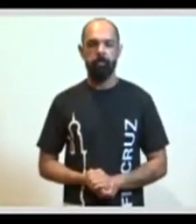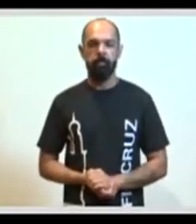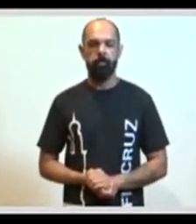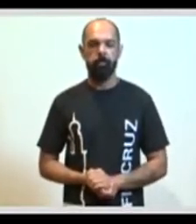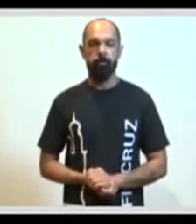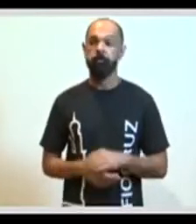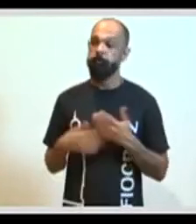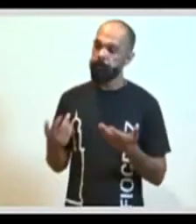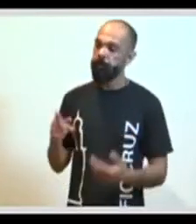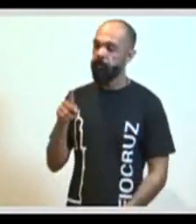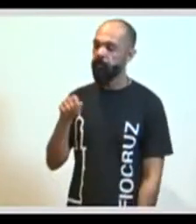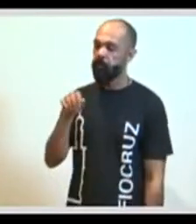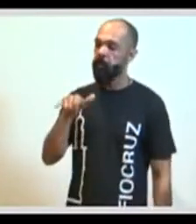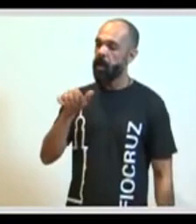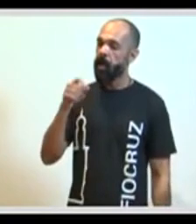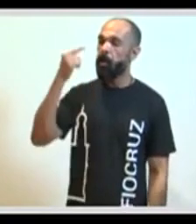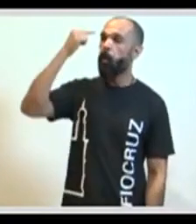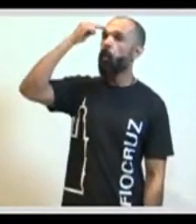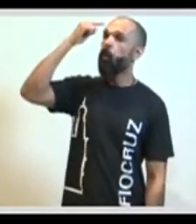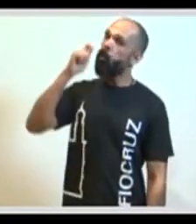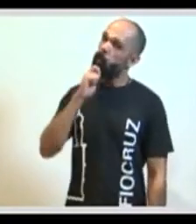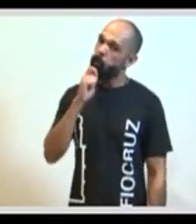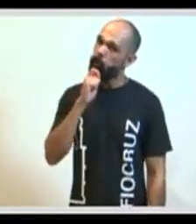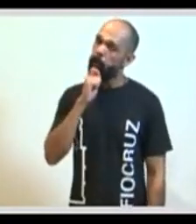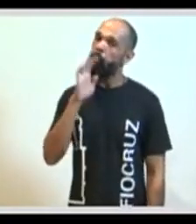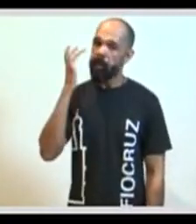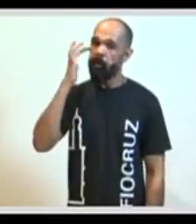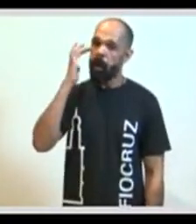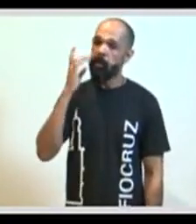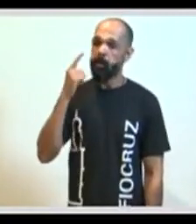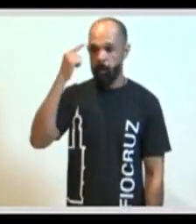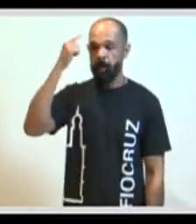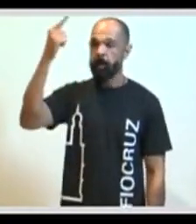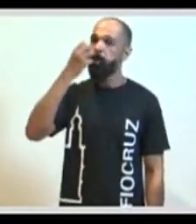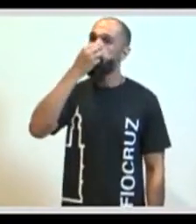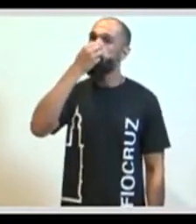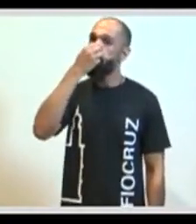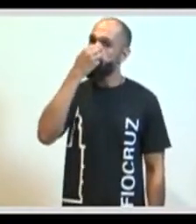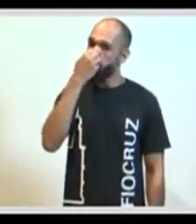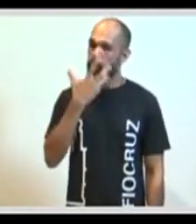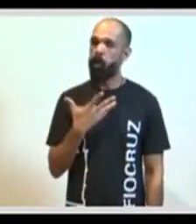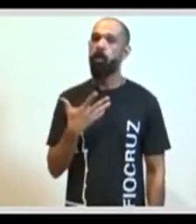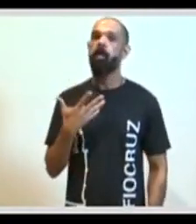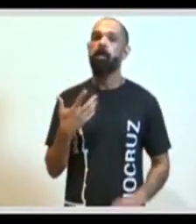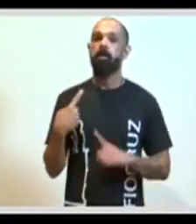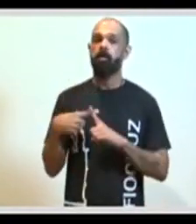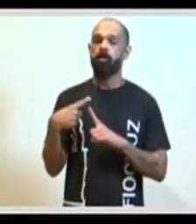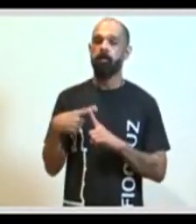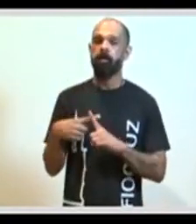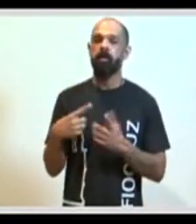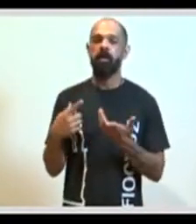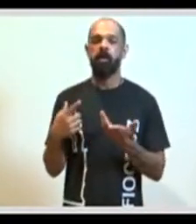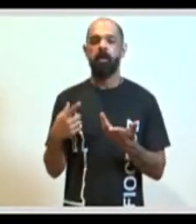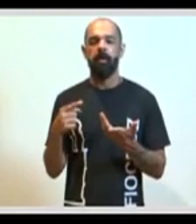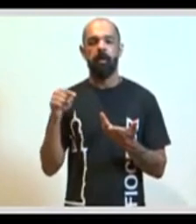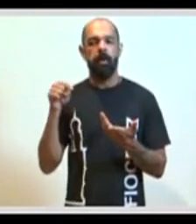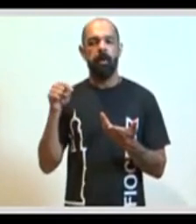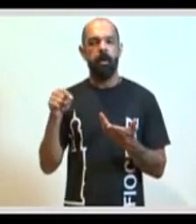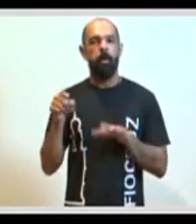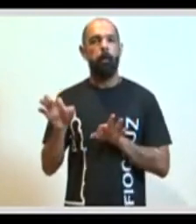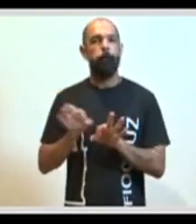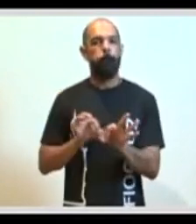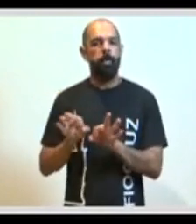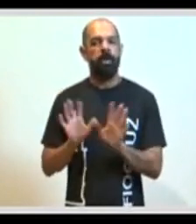Olha, pai, a gente não tinha pensado nisso não, acho que é uma ideia interessante, uma vez que se trata de um